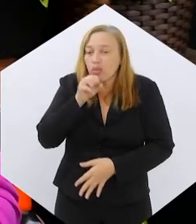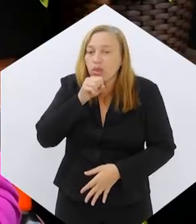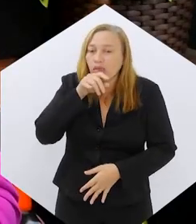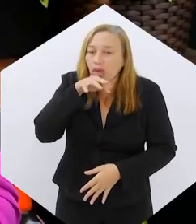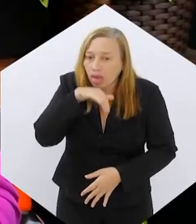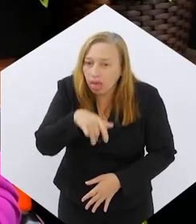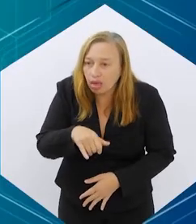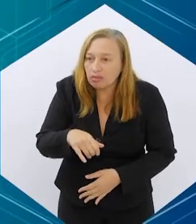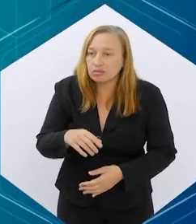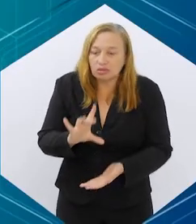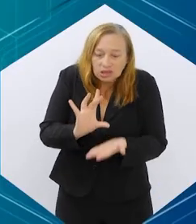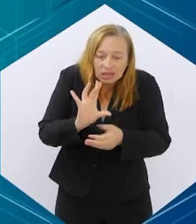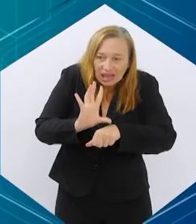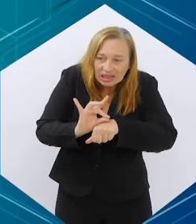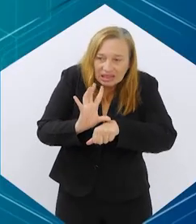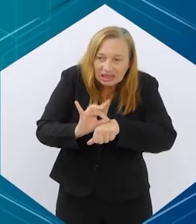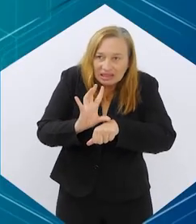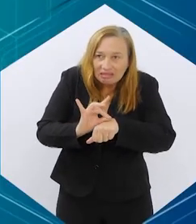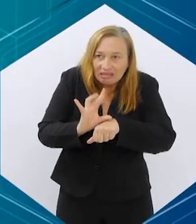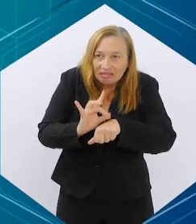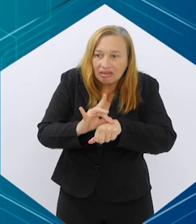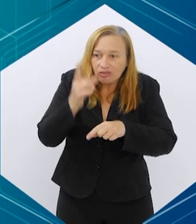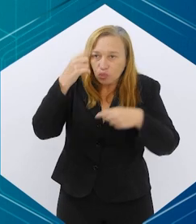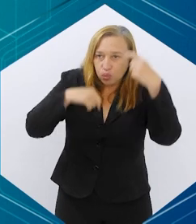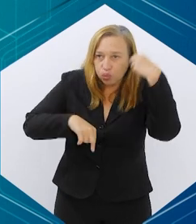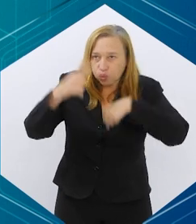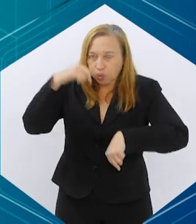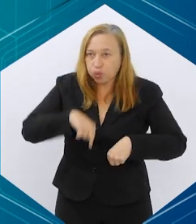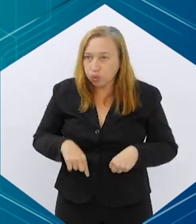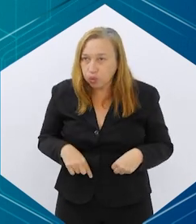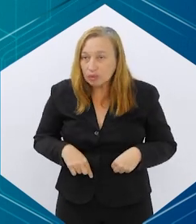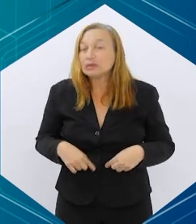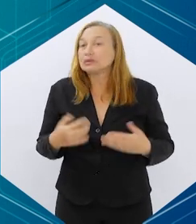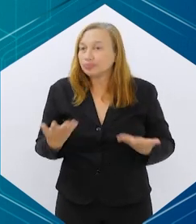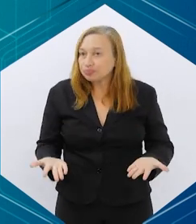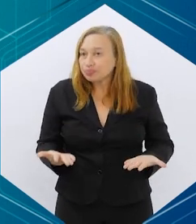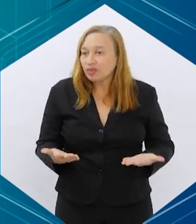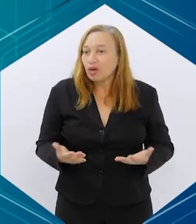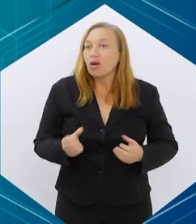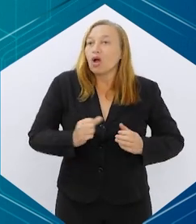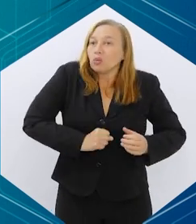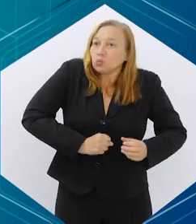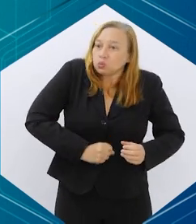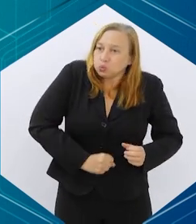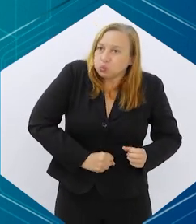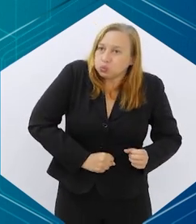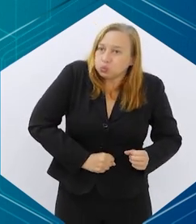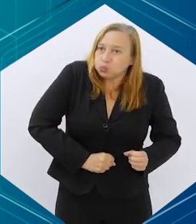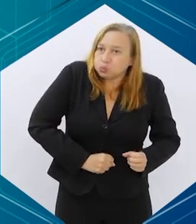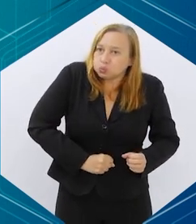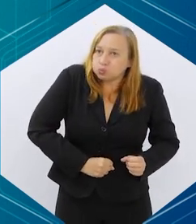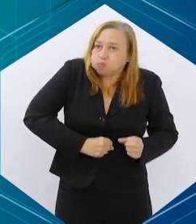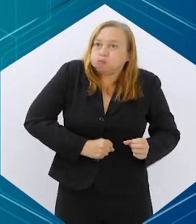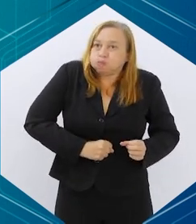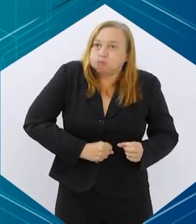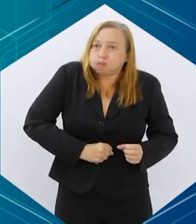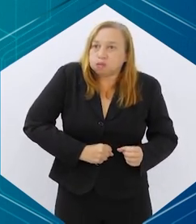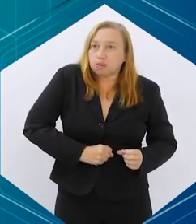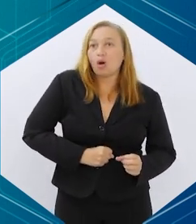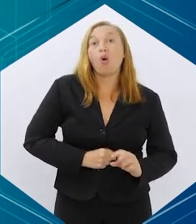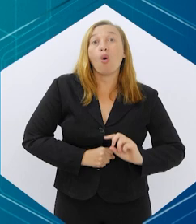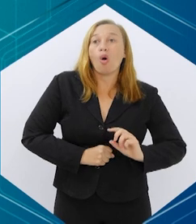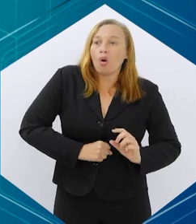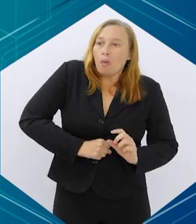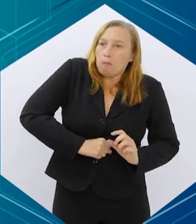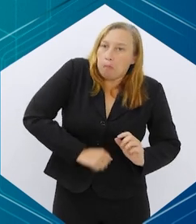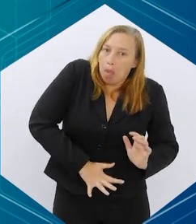desidrataram, né, enfim, tiveram uma constipação que também pode dar prisão de ventre muito ruim ou